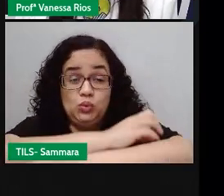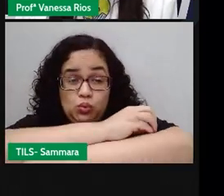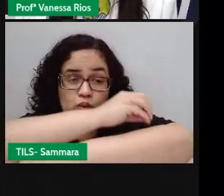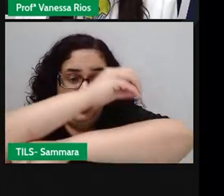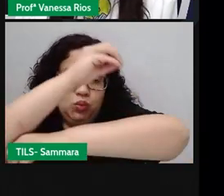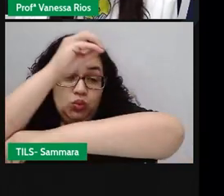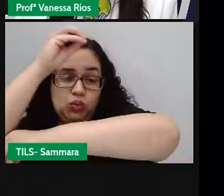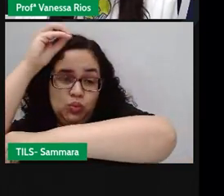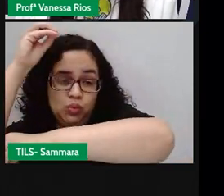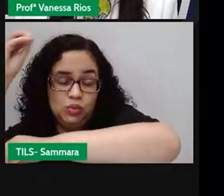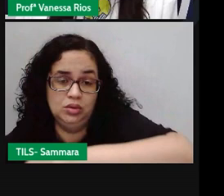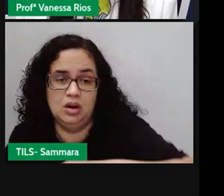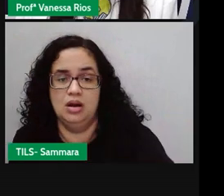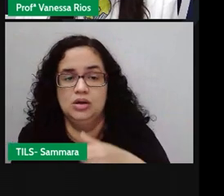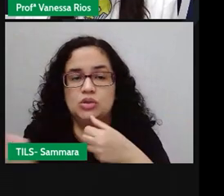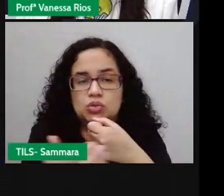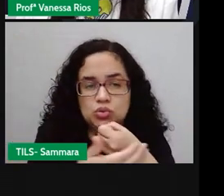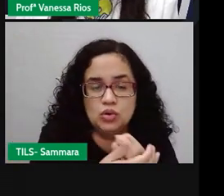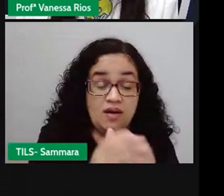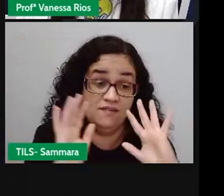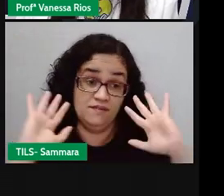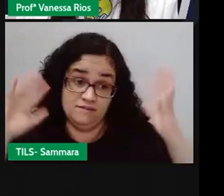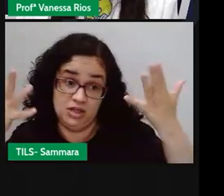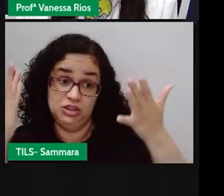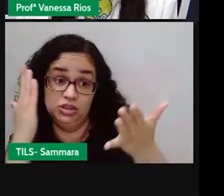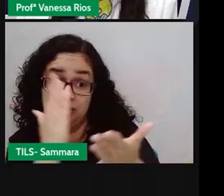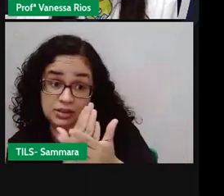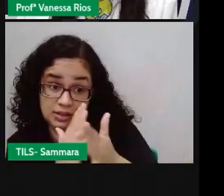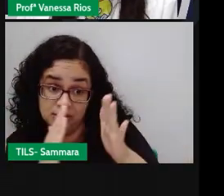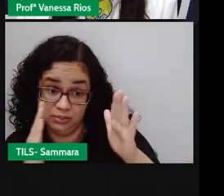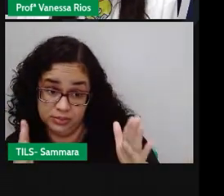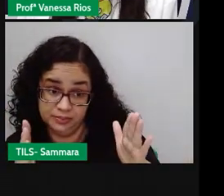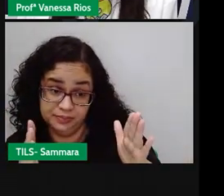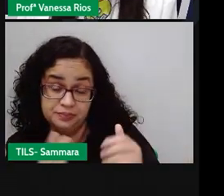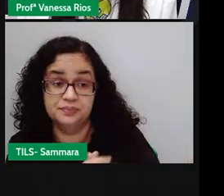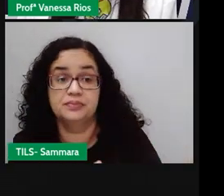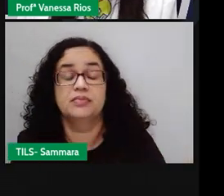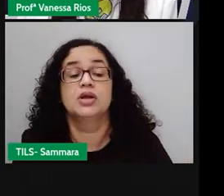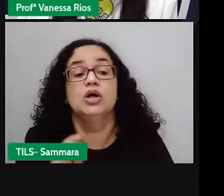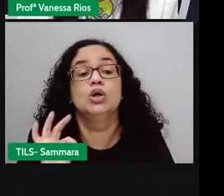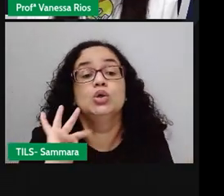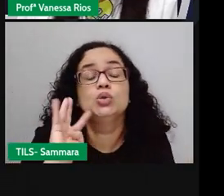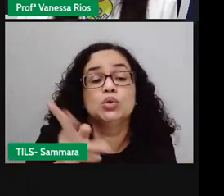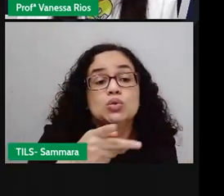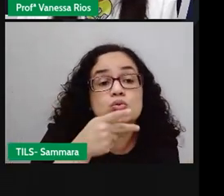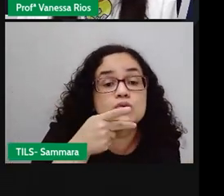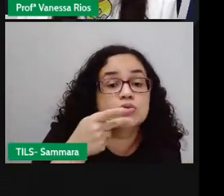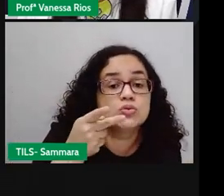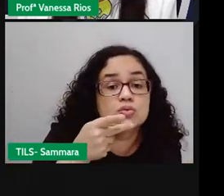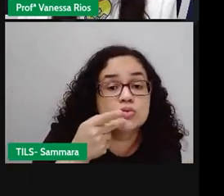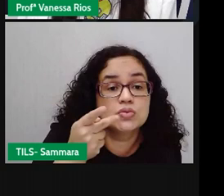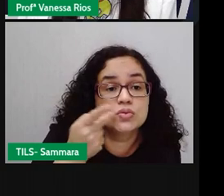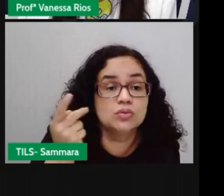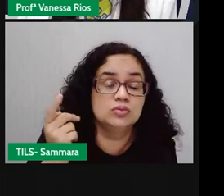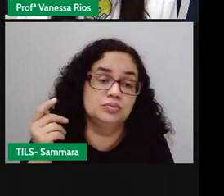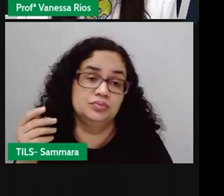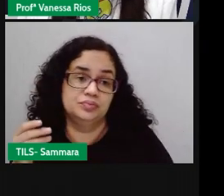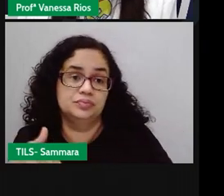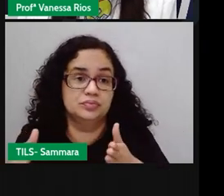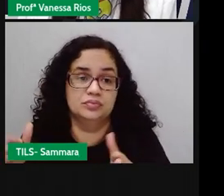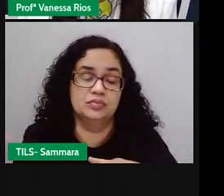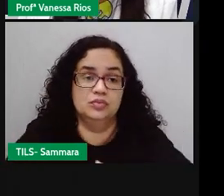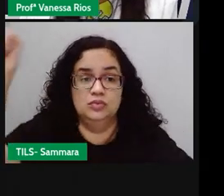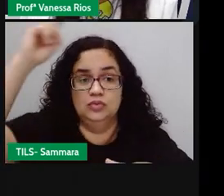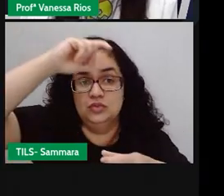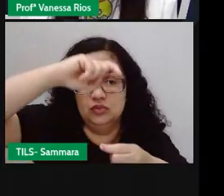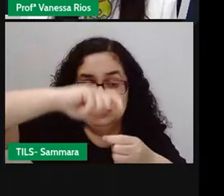voltou para o seu esconderijo, a festa acabou. E aí todos começaram a pegar o caminho para